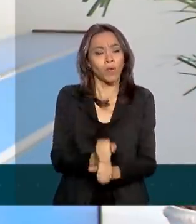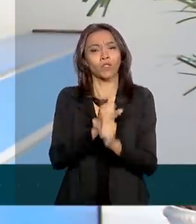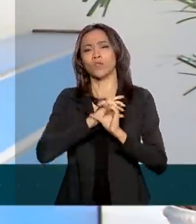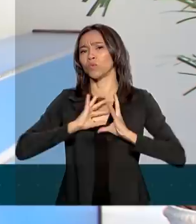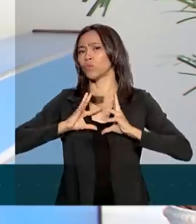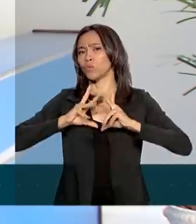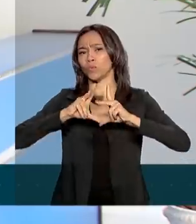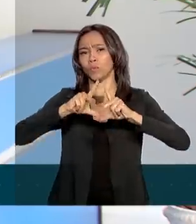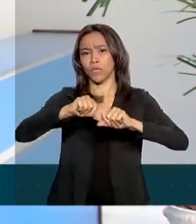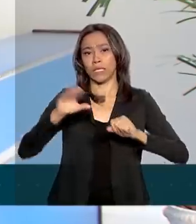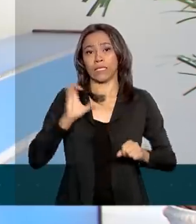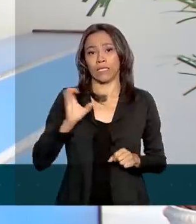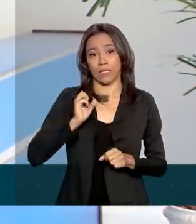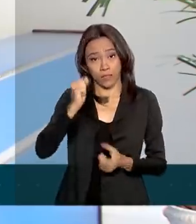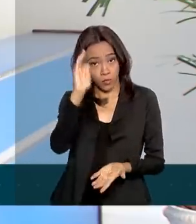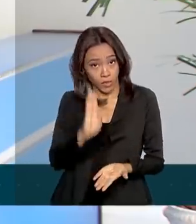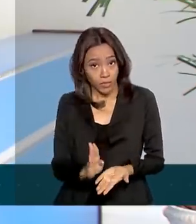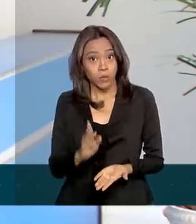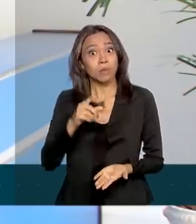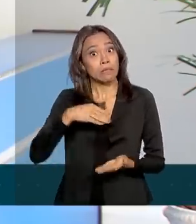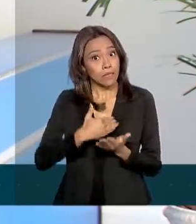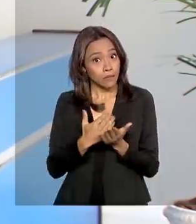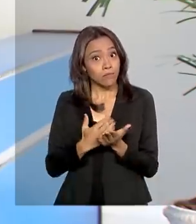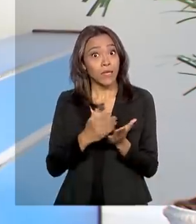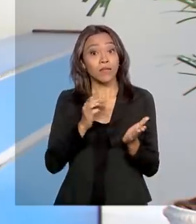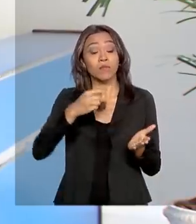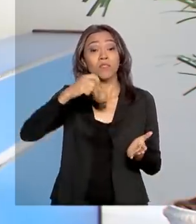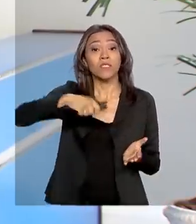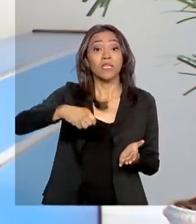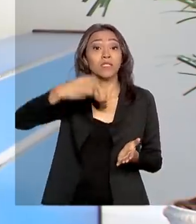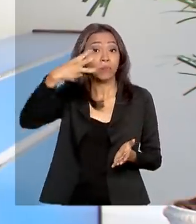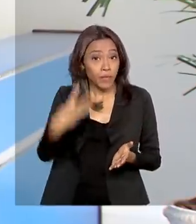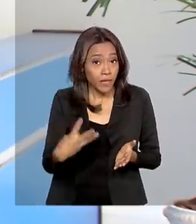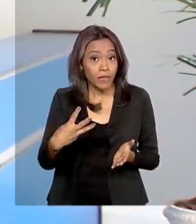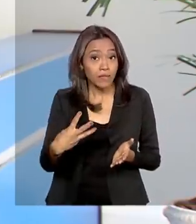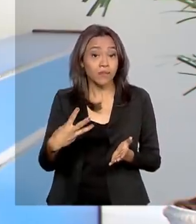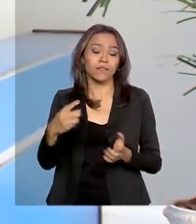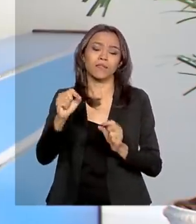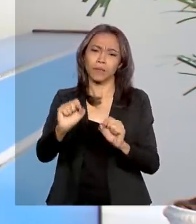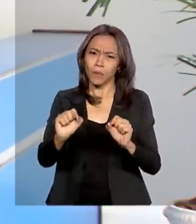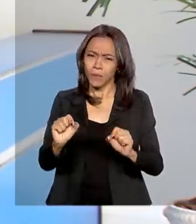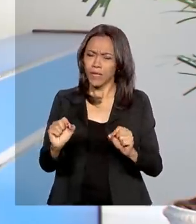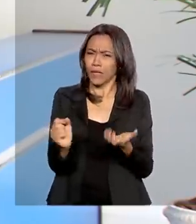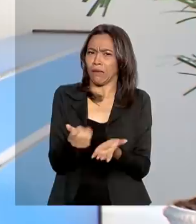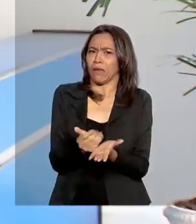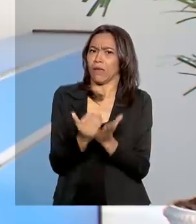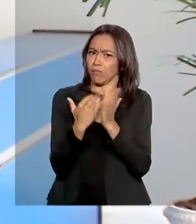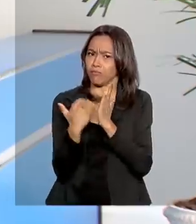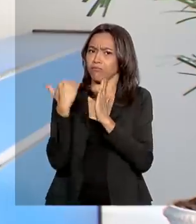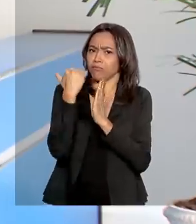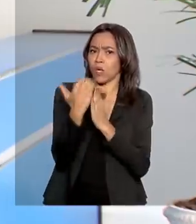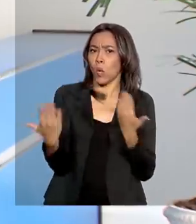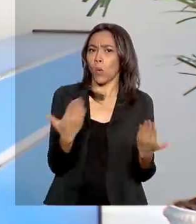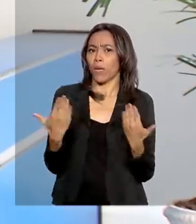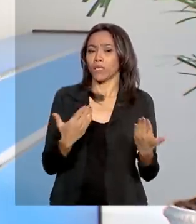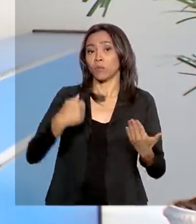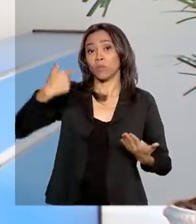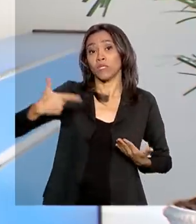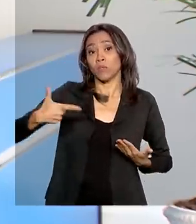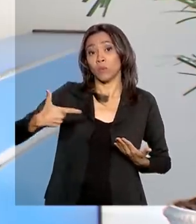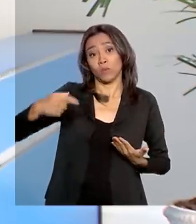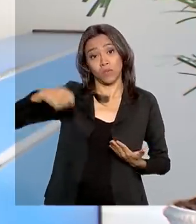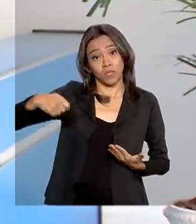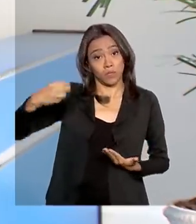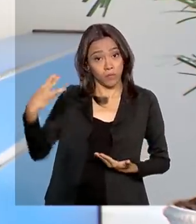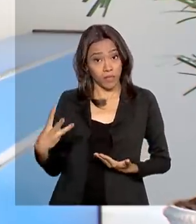cresceu 0,6% no terceiro trimestre, na comparação com o segundo trimestre. A maior alta foi da